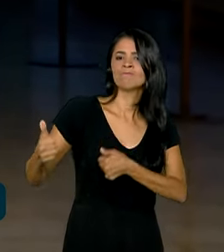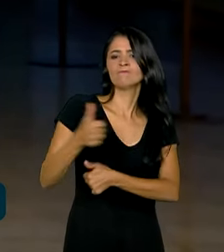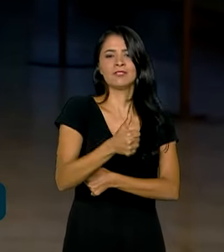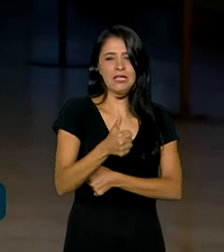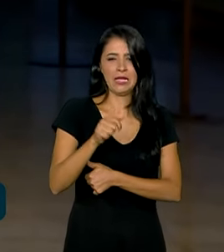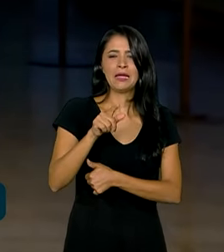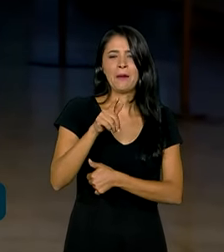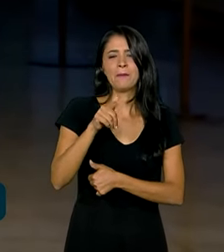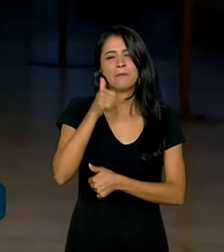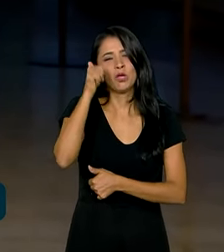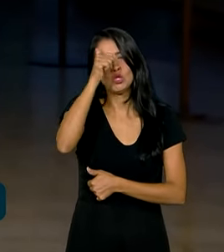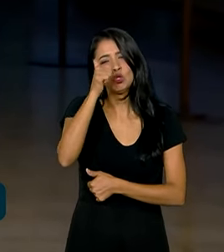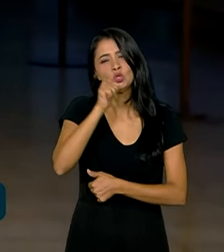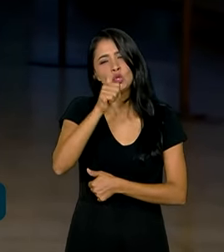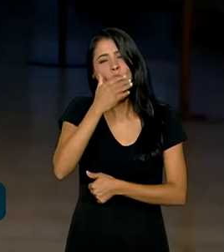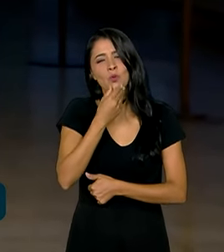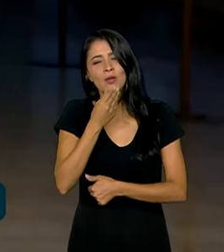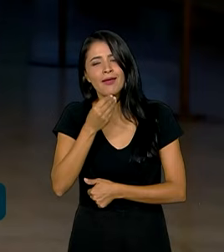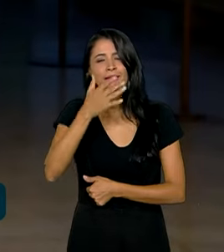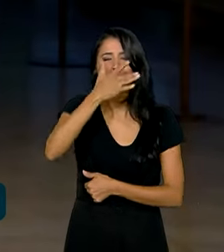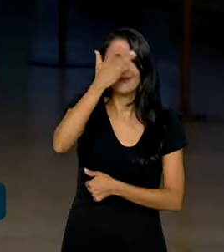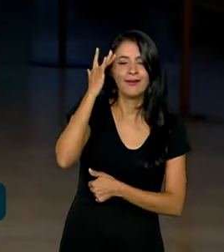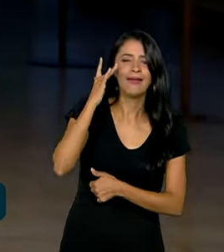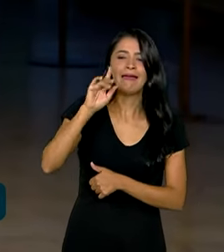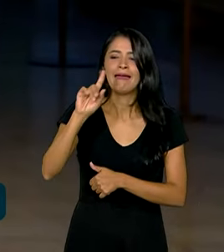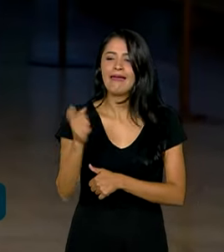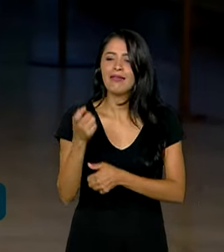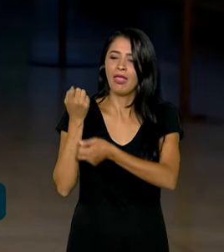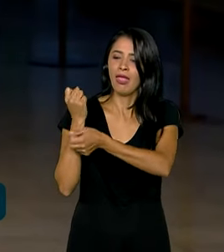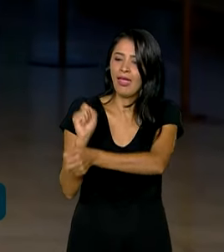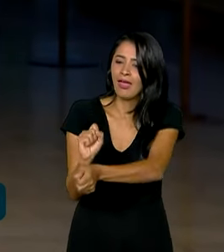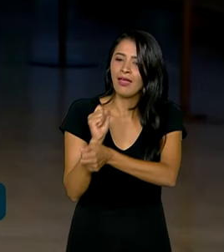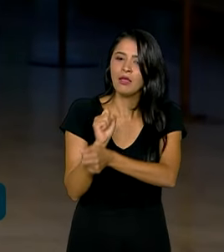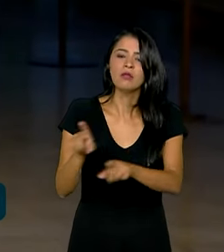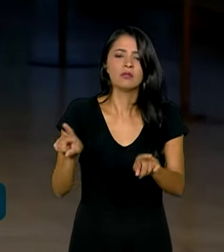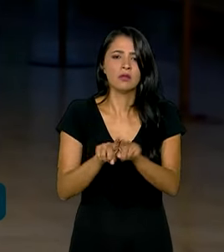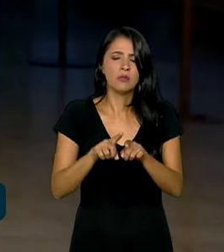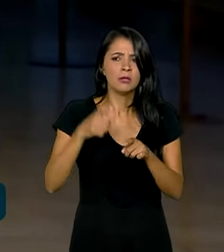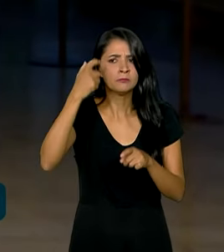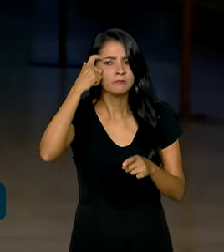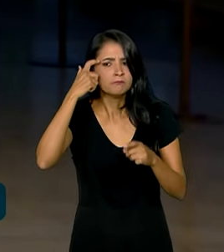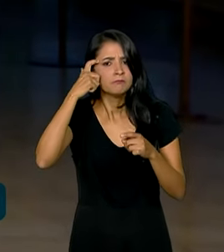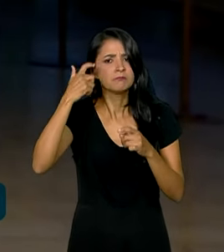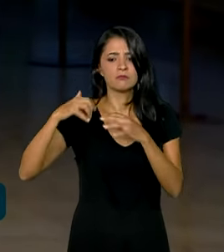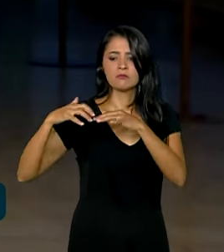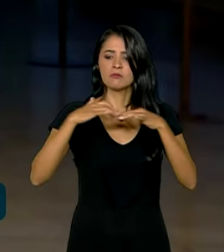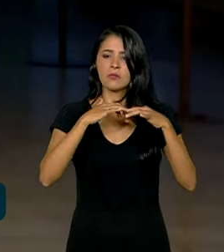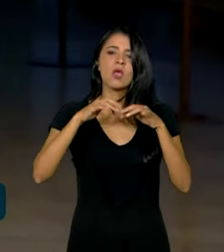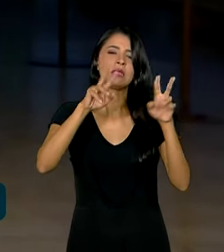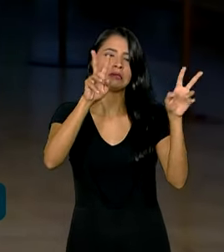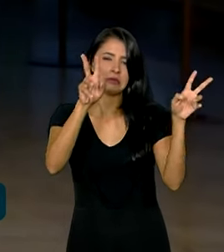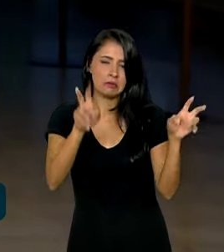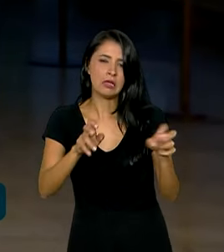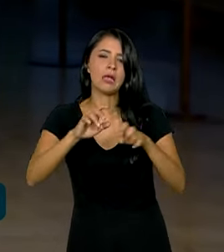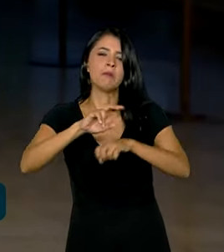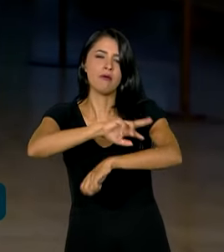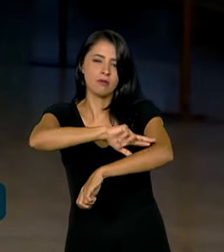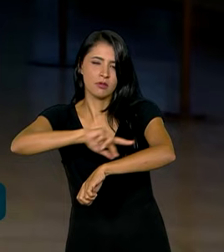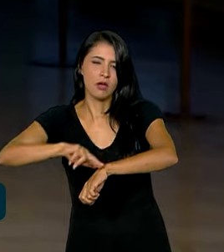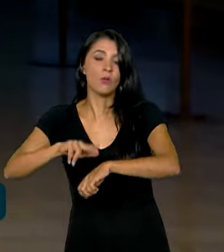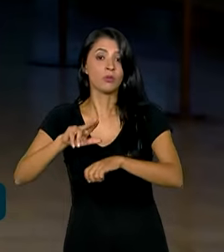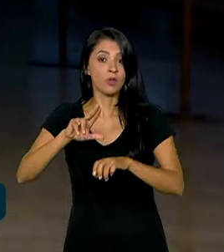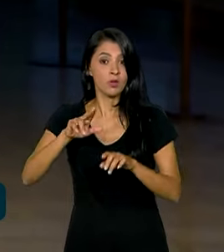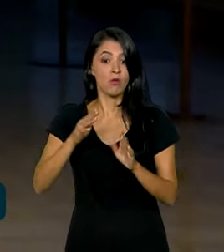-escravizados por liberdade, além de promover a reflexão para as questões raciais. E durante todo o mês de